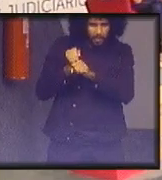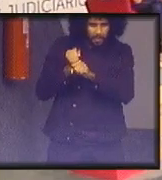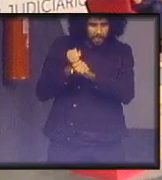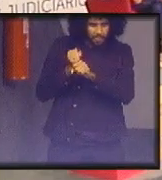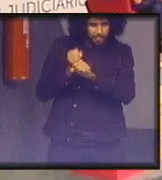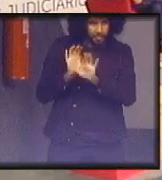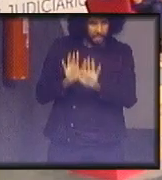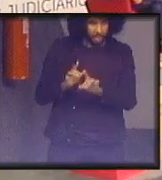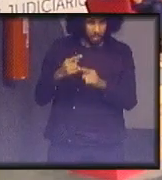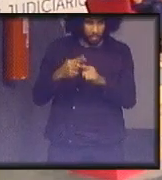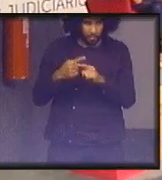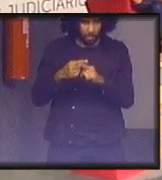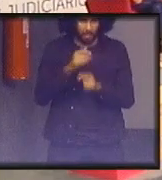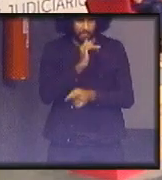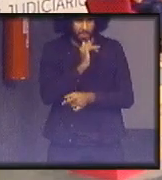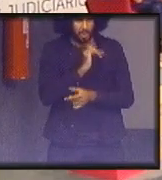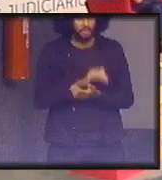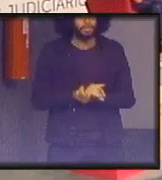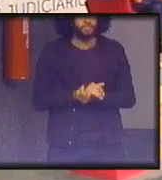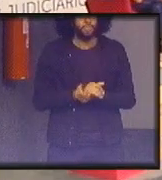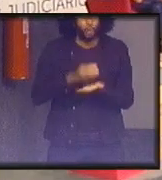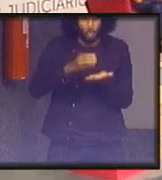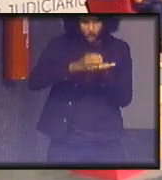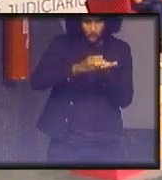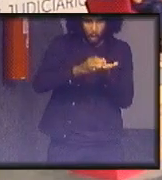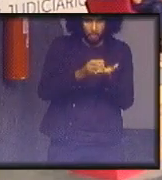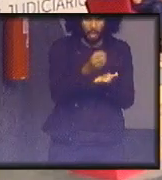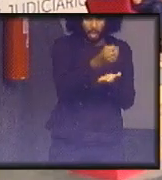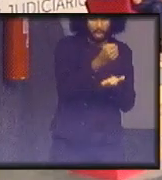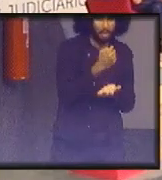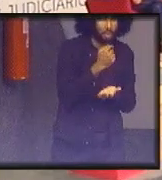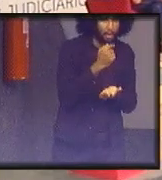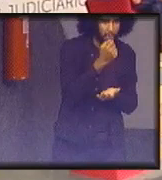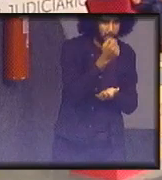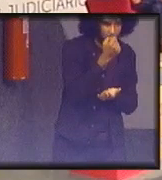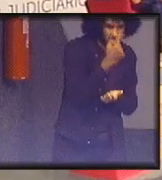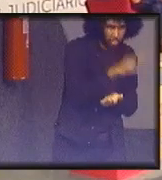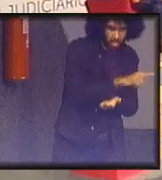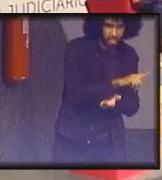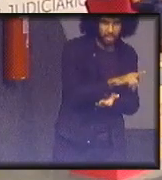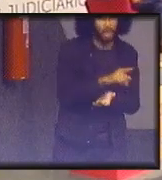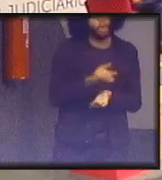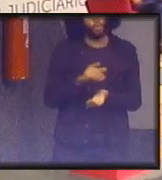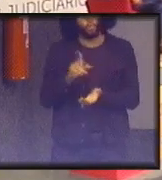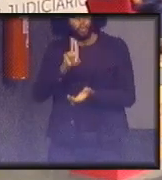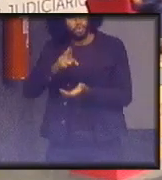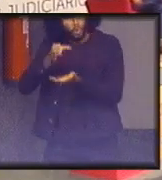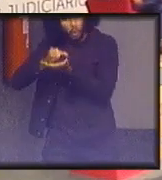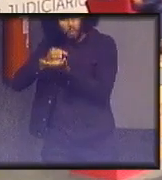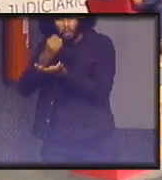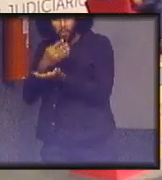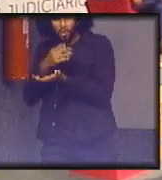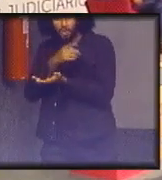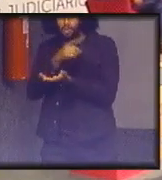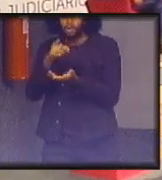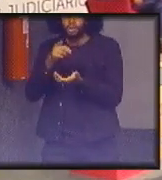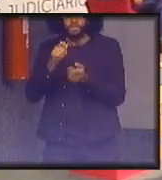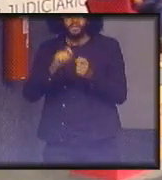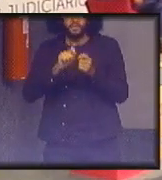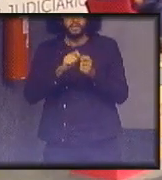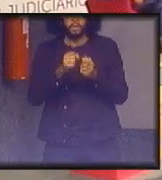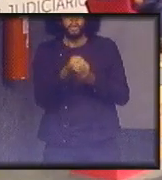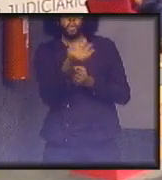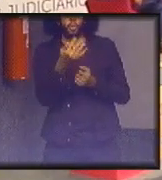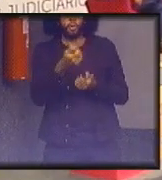porque pega copo plástico não joga mais no lixo tem que pegar o copo bom e lavar alguém fez a conta de quanto vai